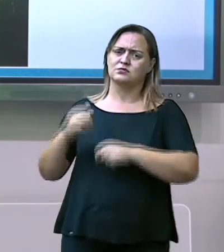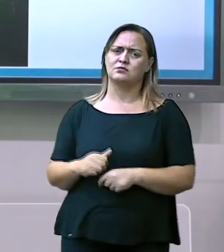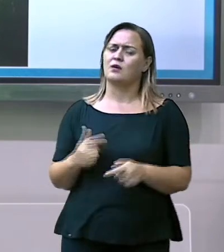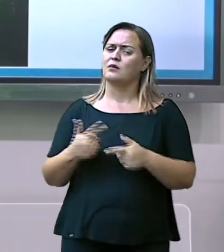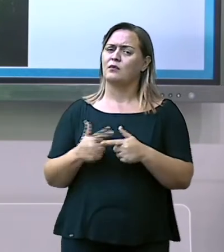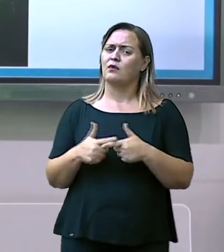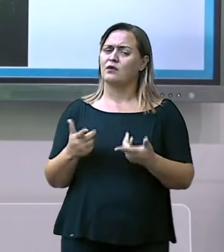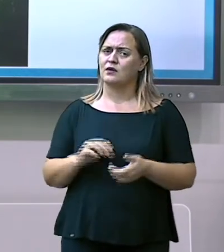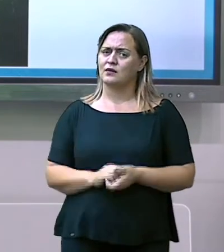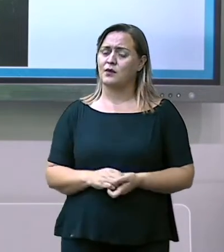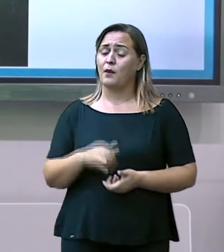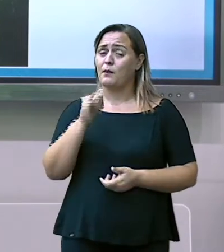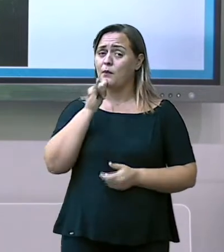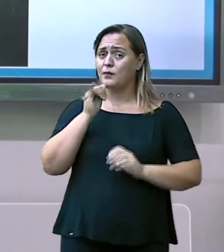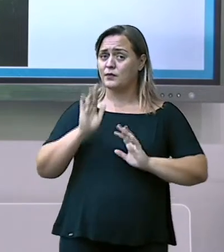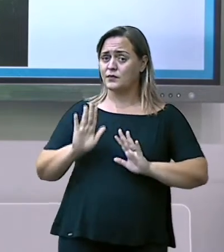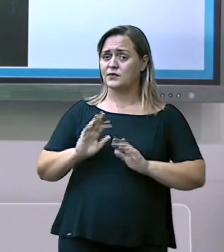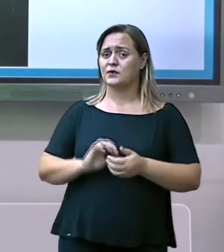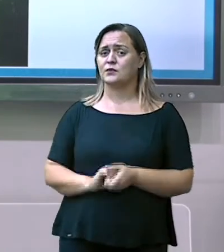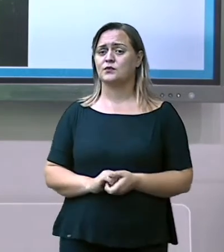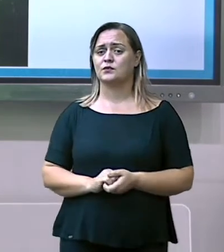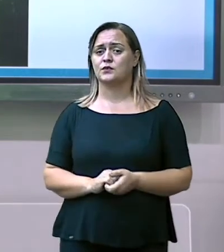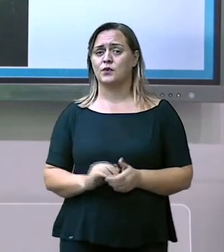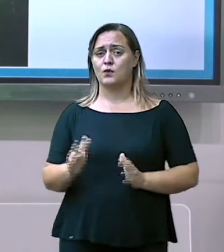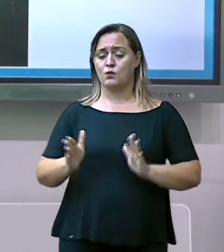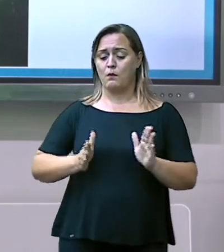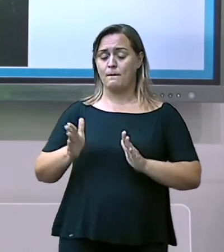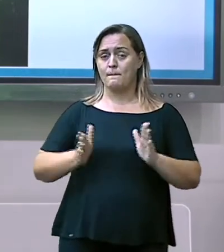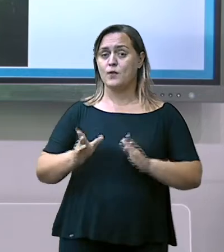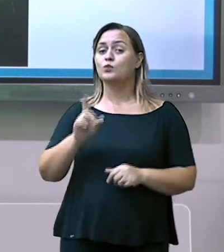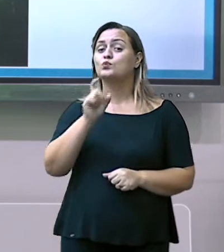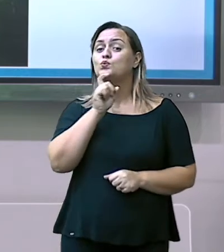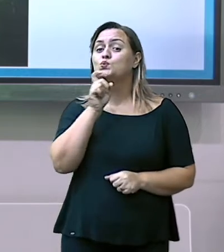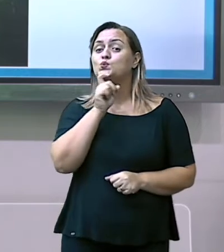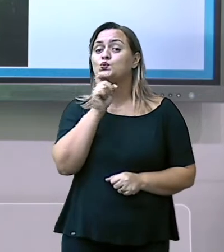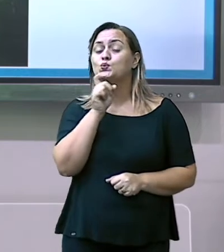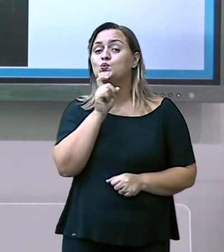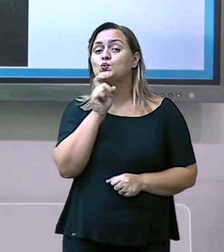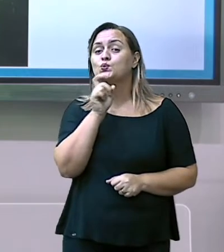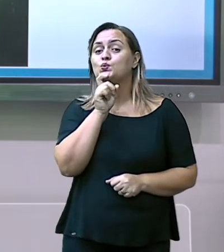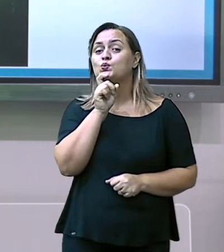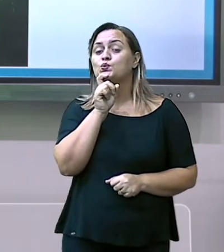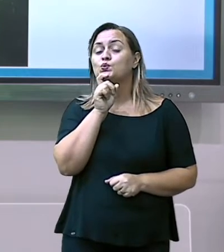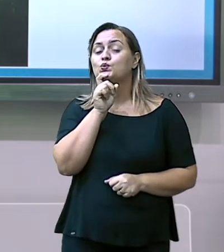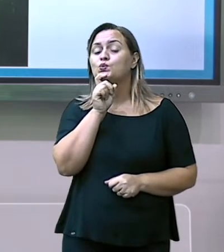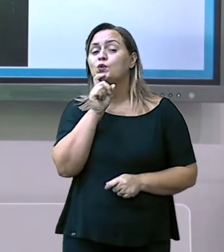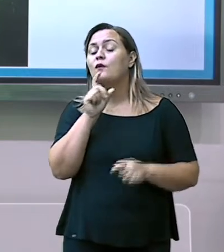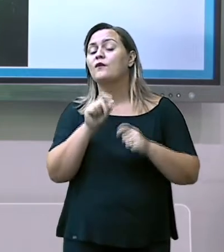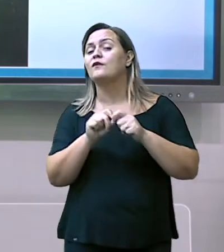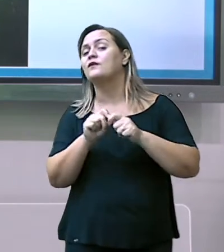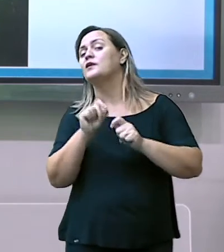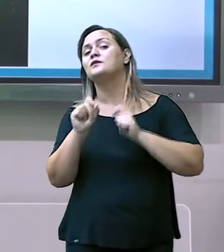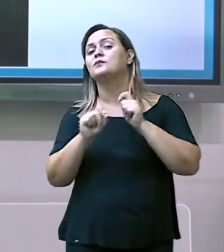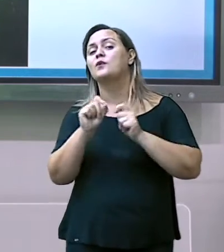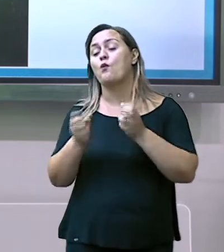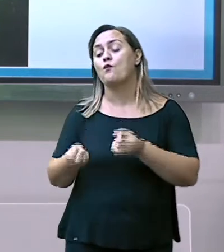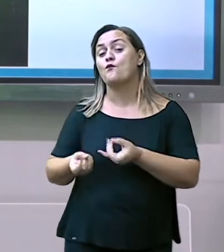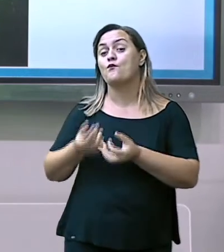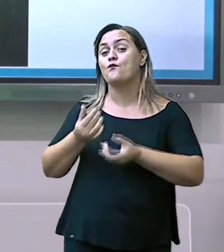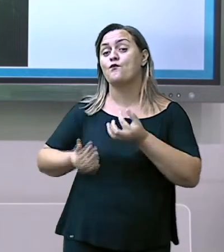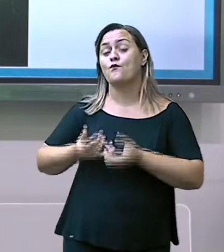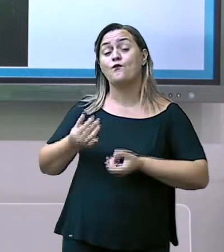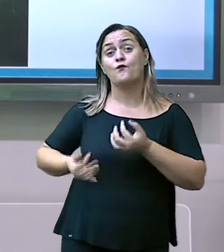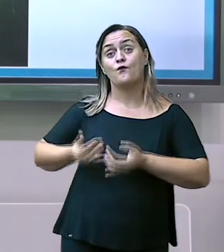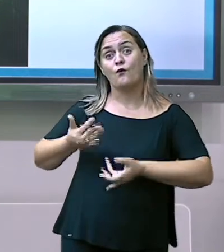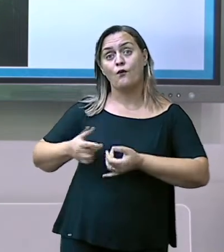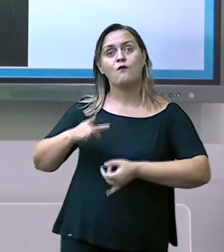do frio, eles colocam fogo lá em cima. Eles têm toda uma técnica